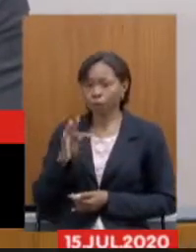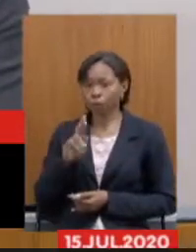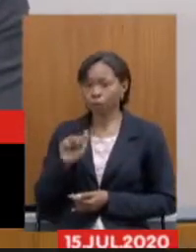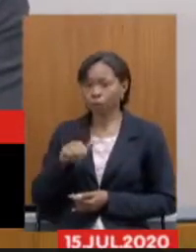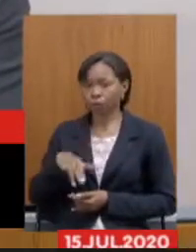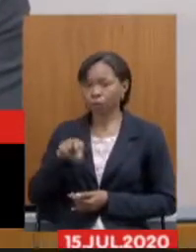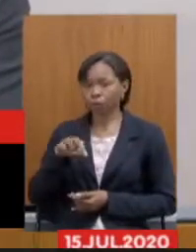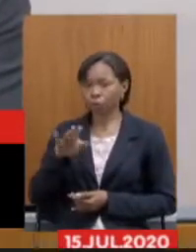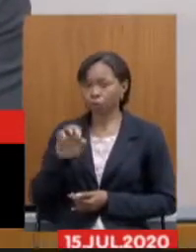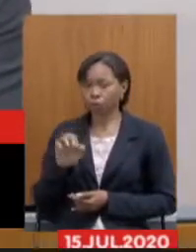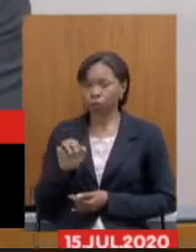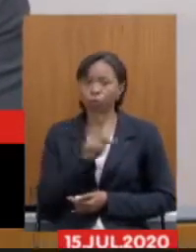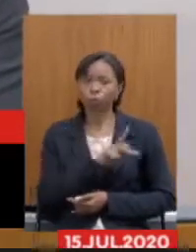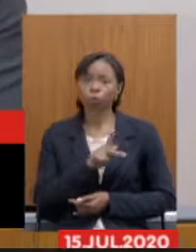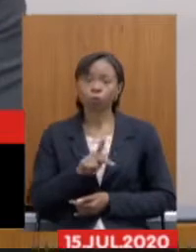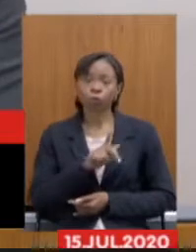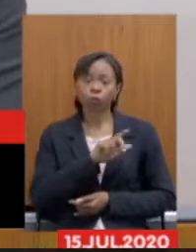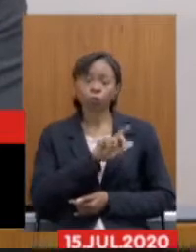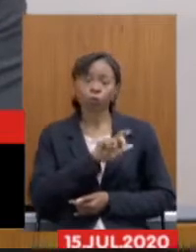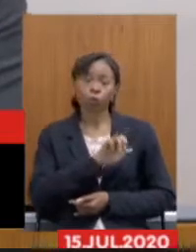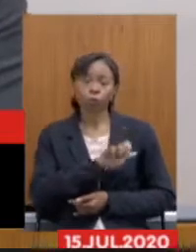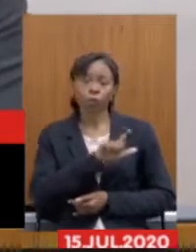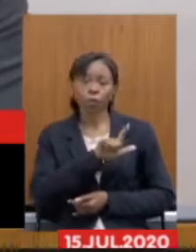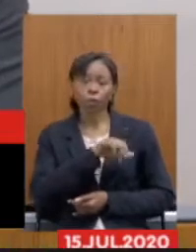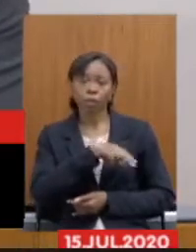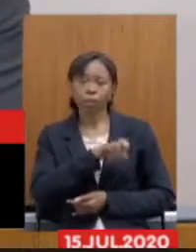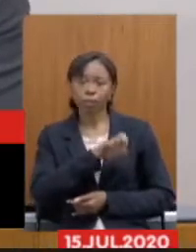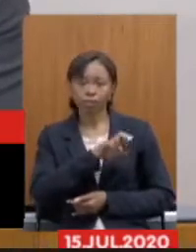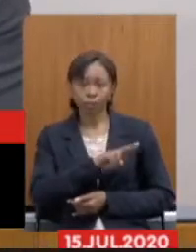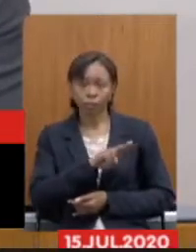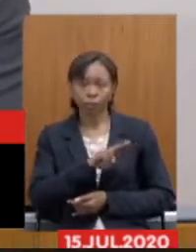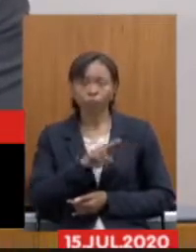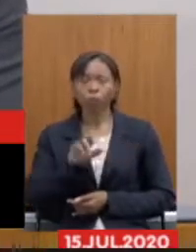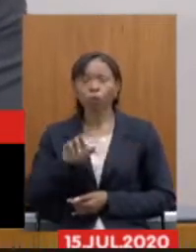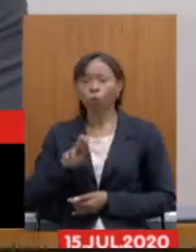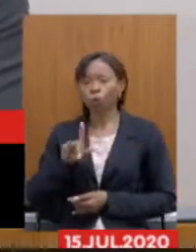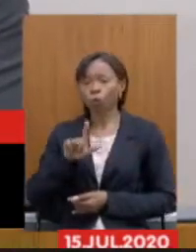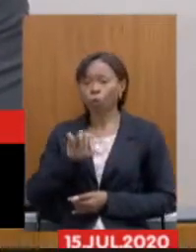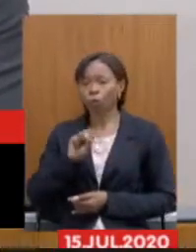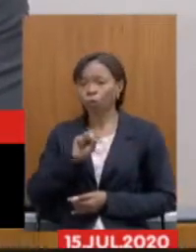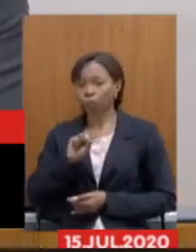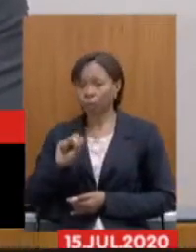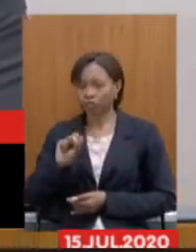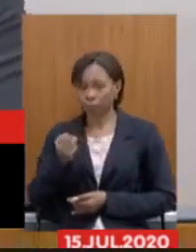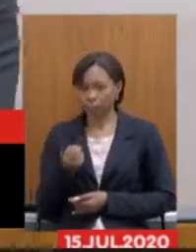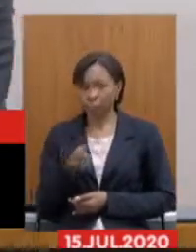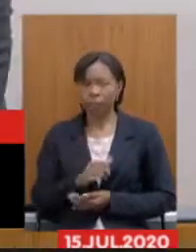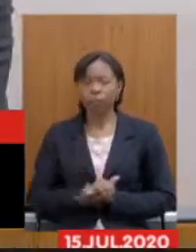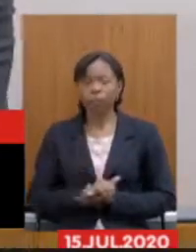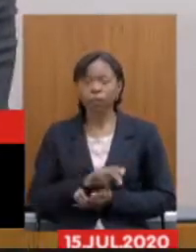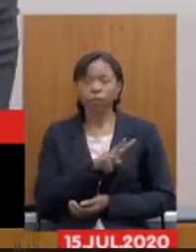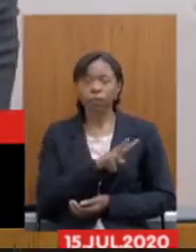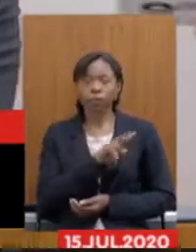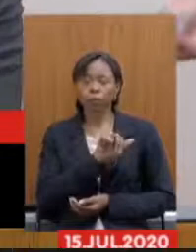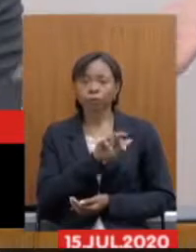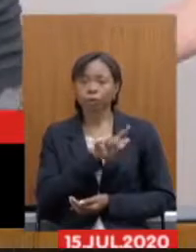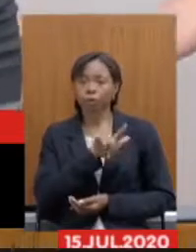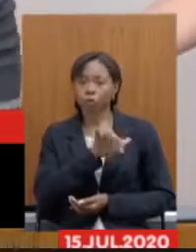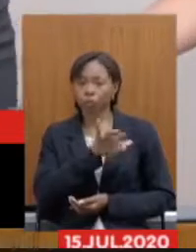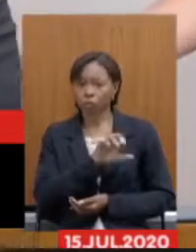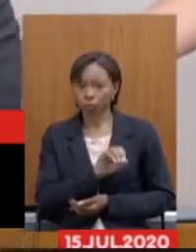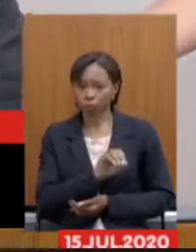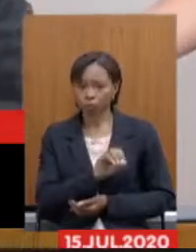deputado professor Irineu, líder da minoria, deputado Ulisses Gomes, deputado Virgílio Guimarães e deputado